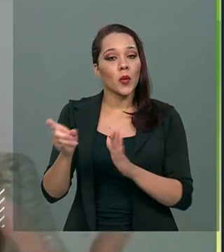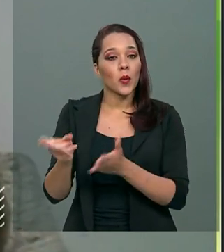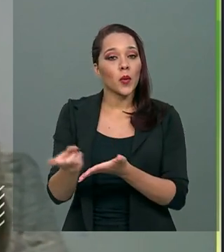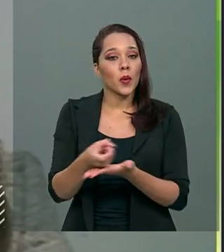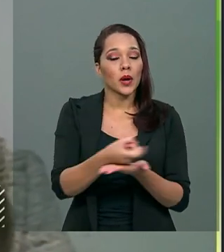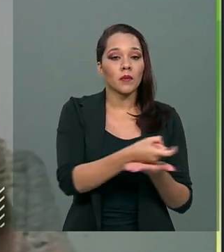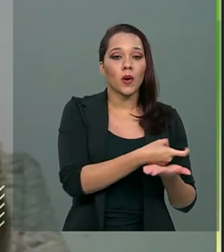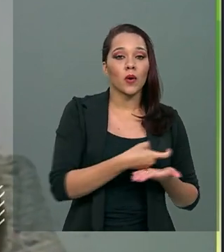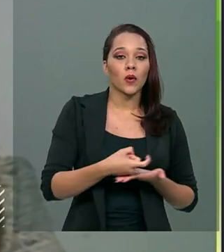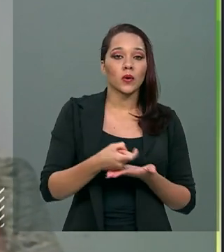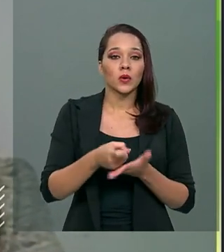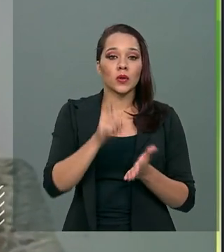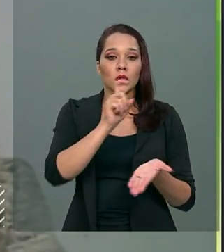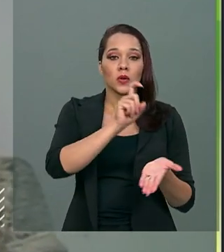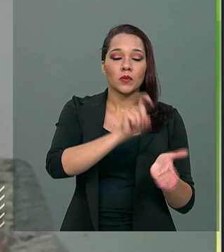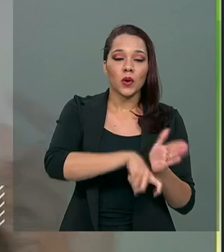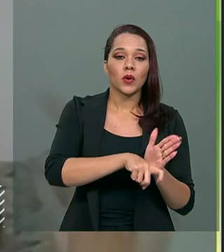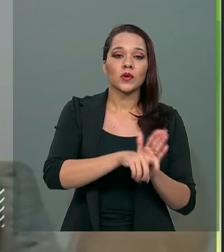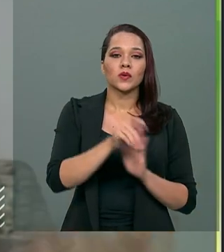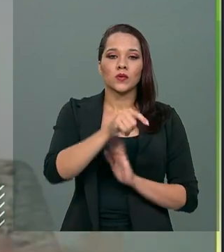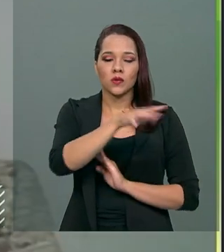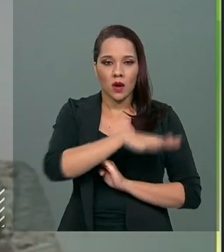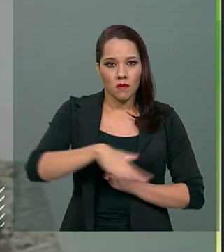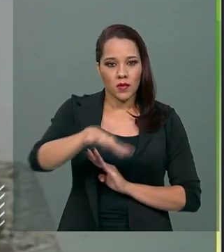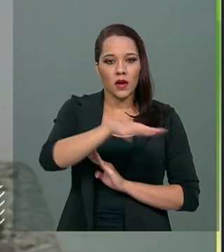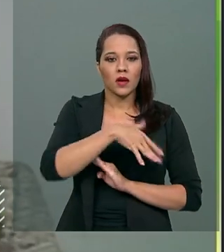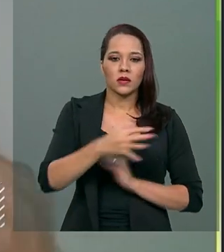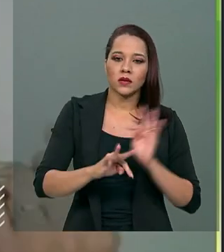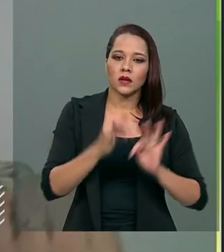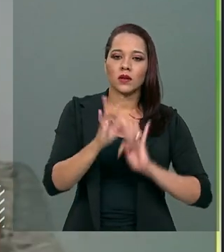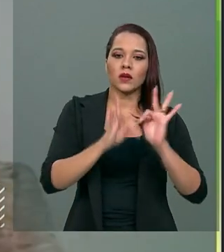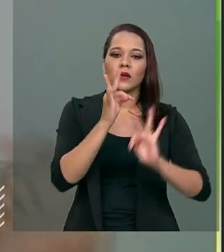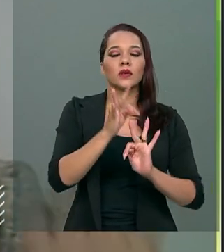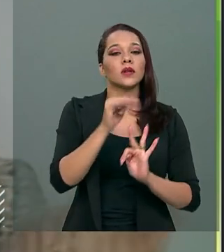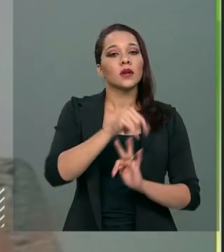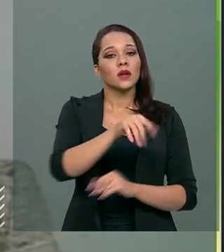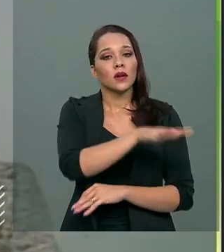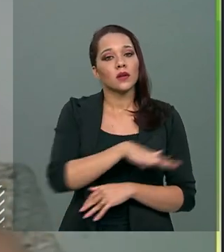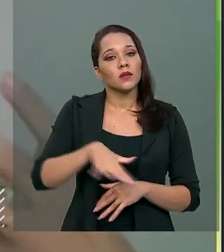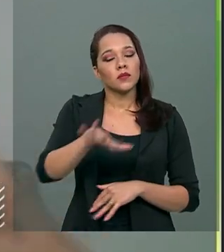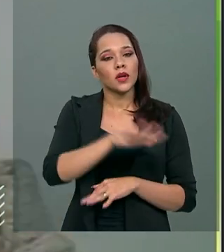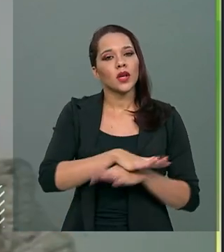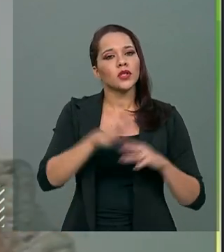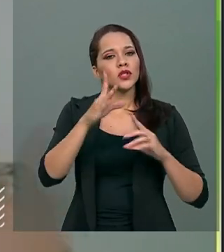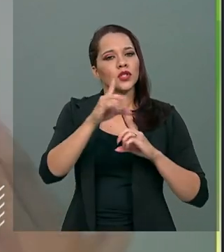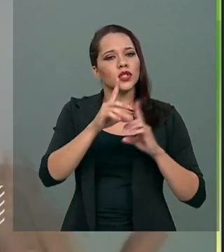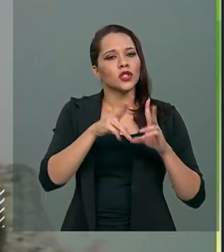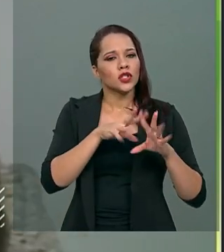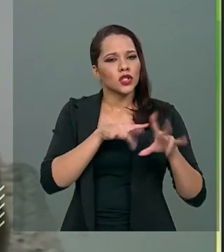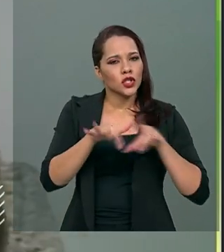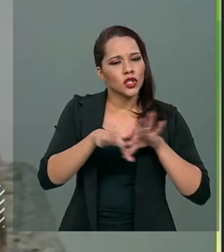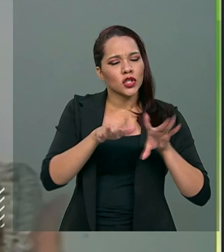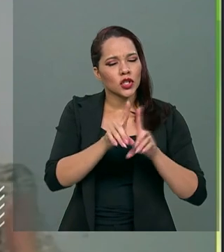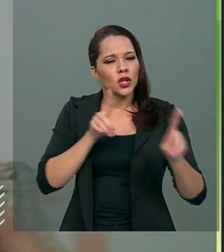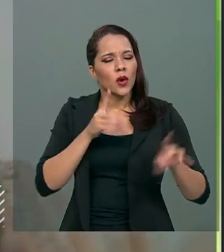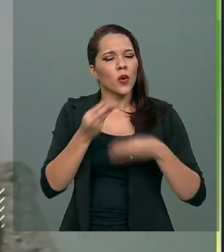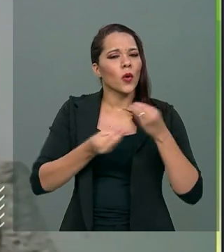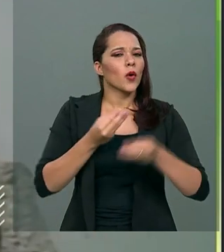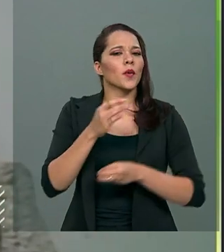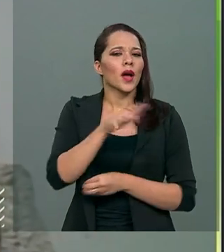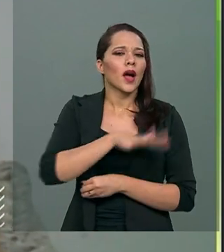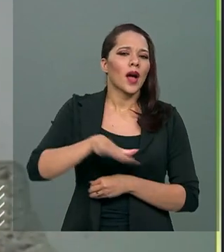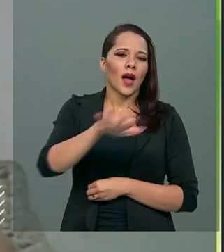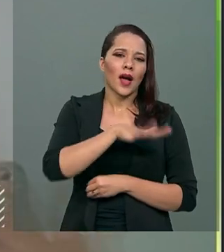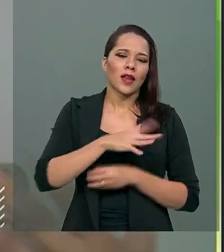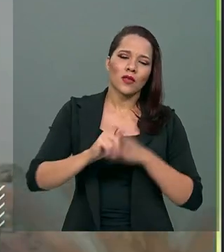sobre o que a gente chama do ambiente tecnológico, do ambiente digital e como funciona o nosso mercado